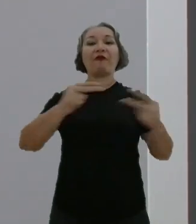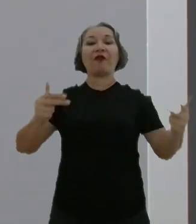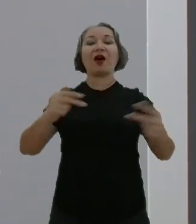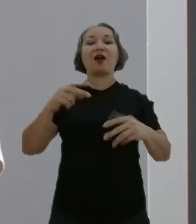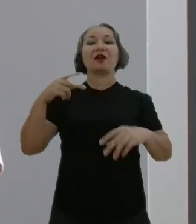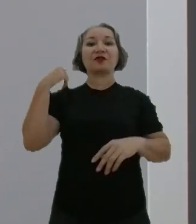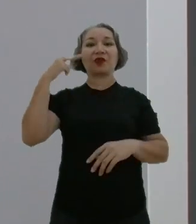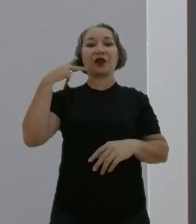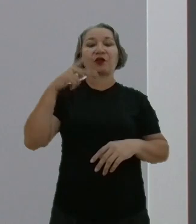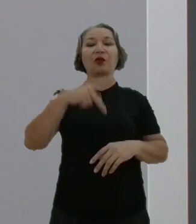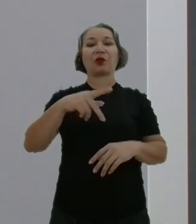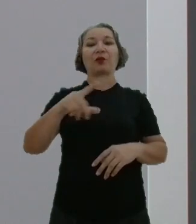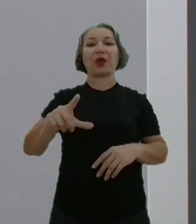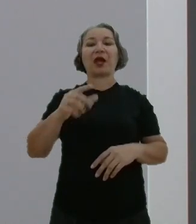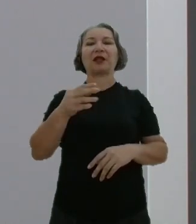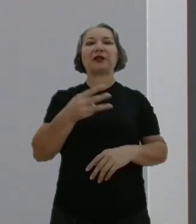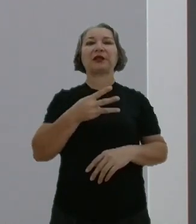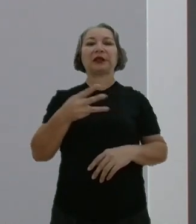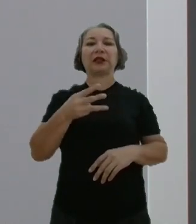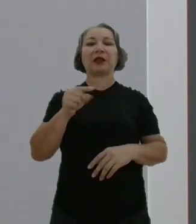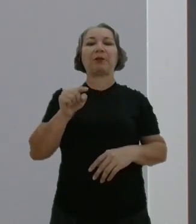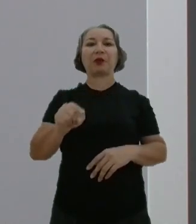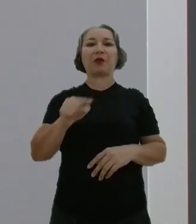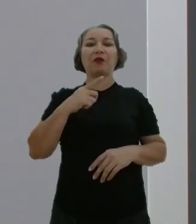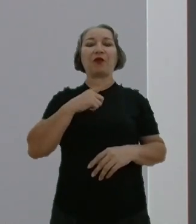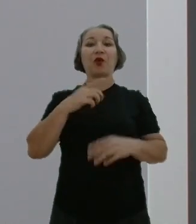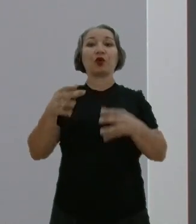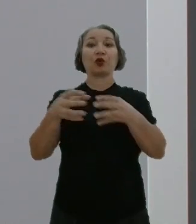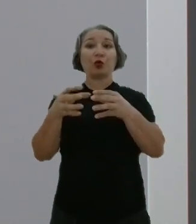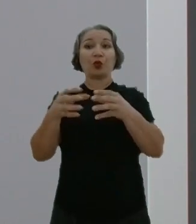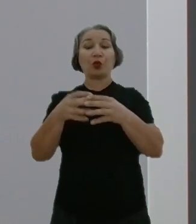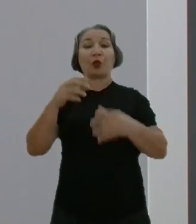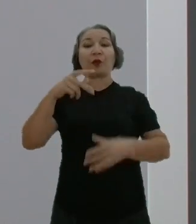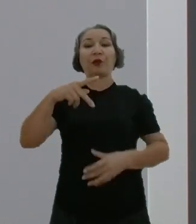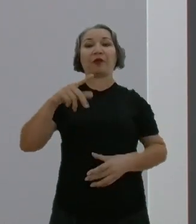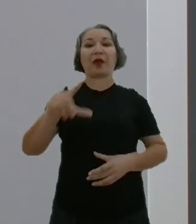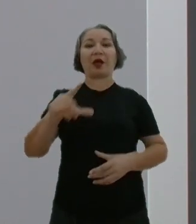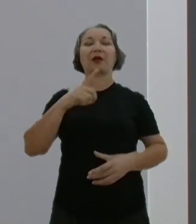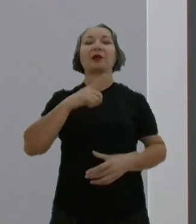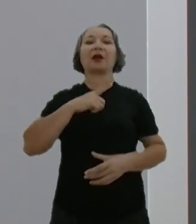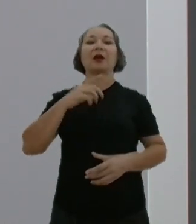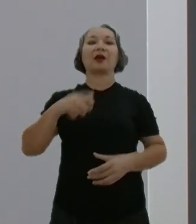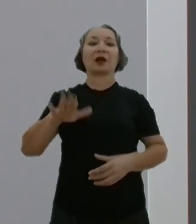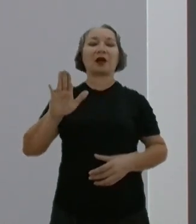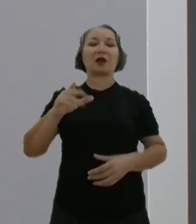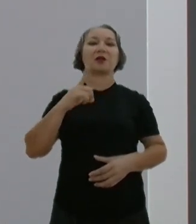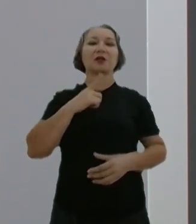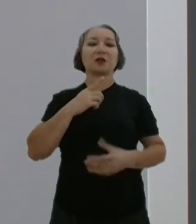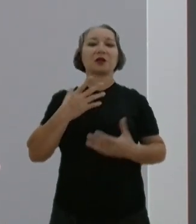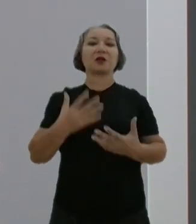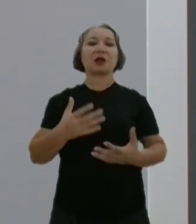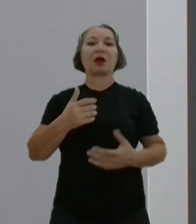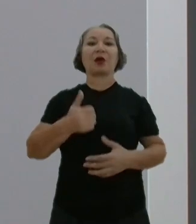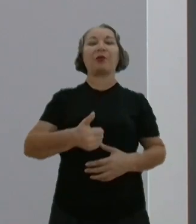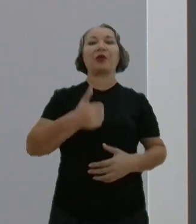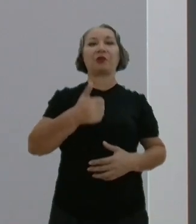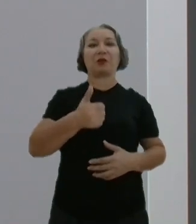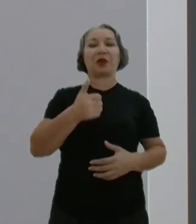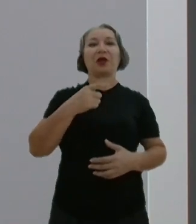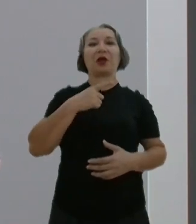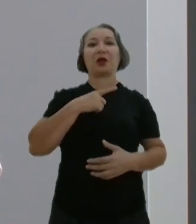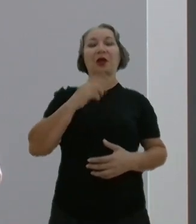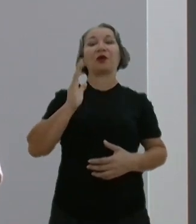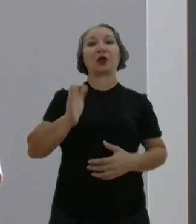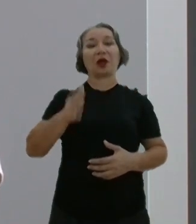de 33 mil votos na chapa do PL. O PL tem um candidato, o primeiro colocado no primeiro turno é do